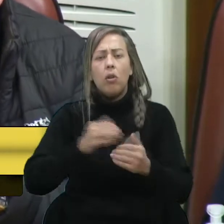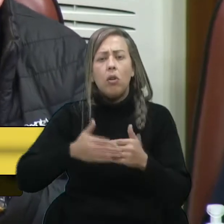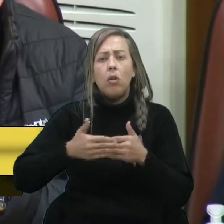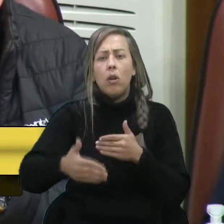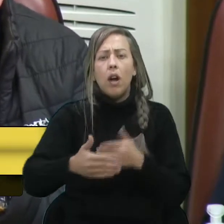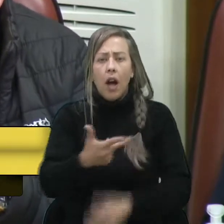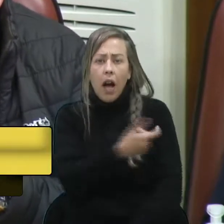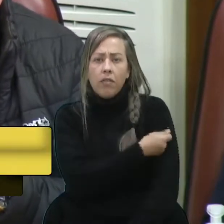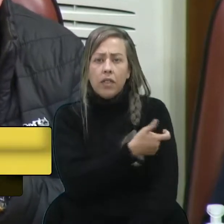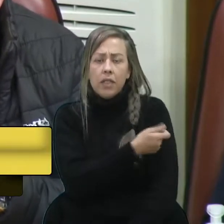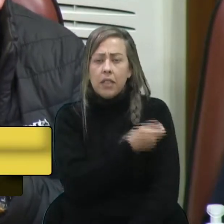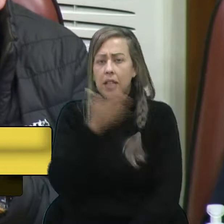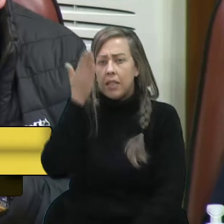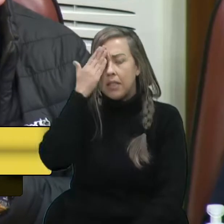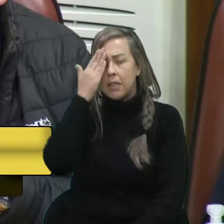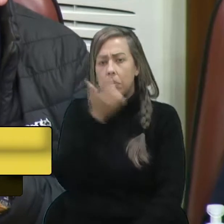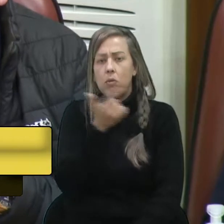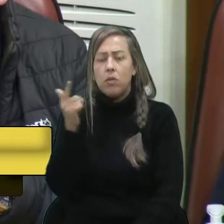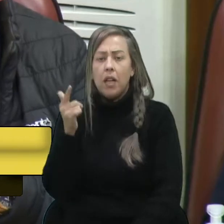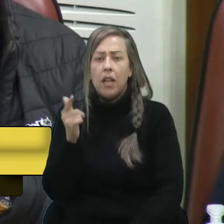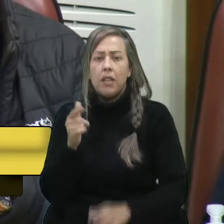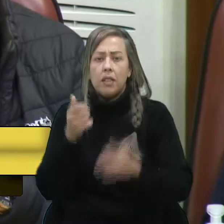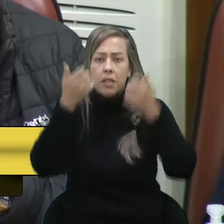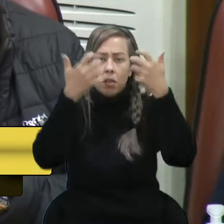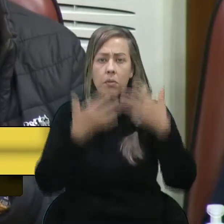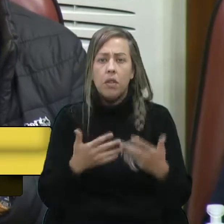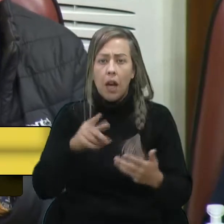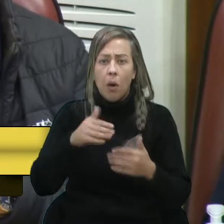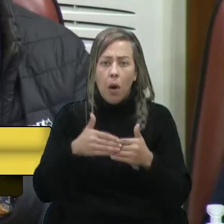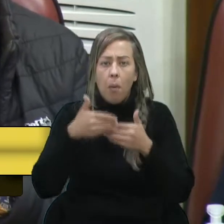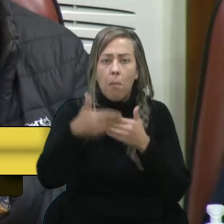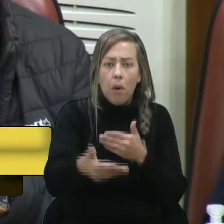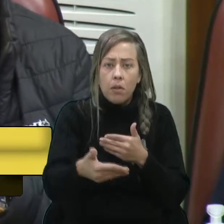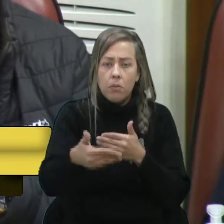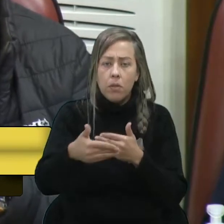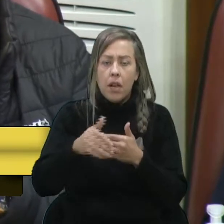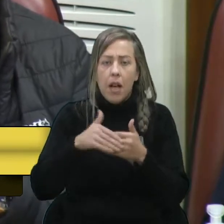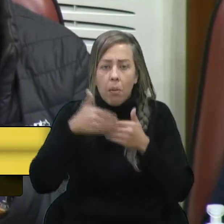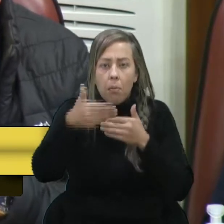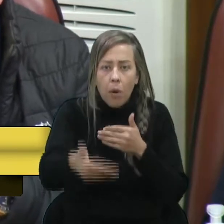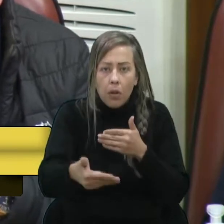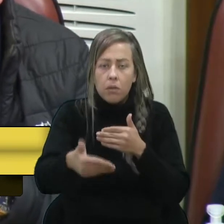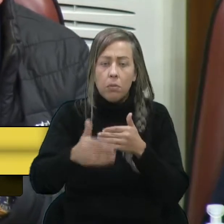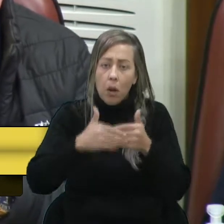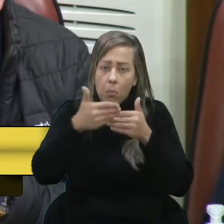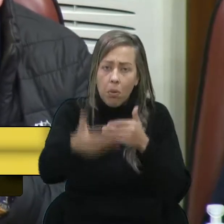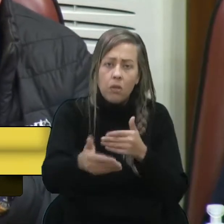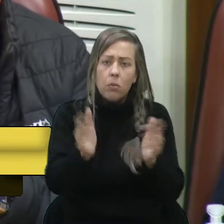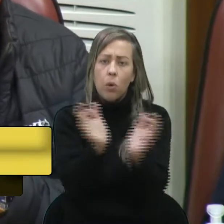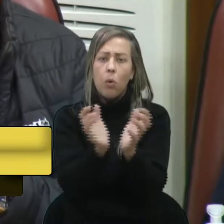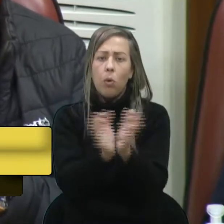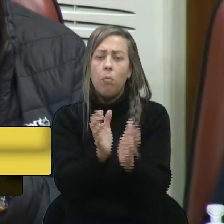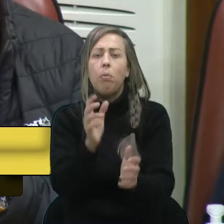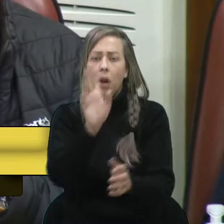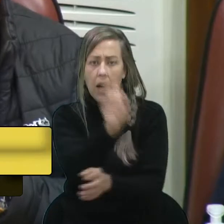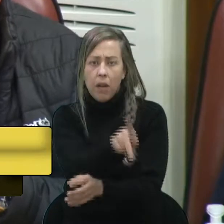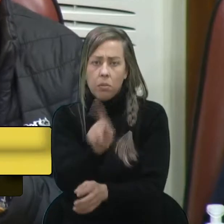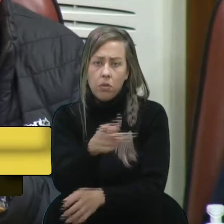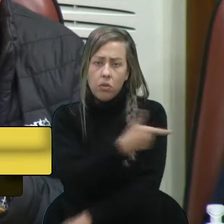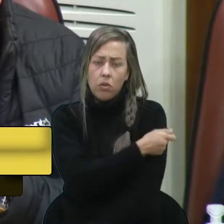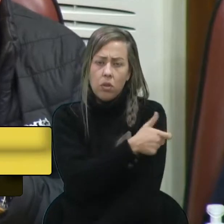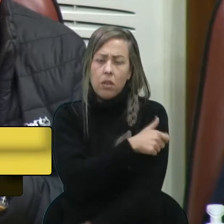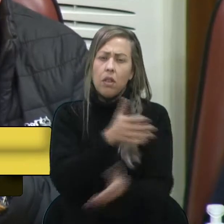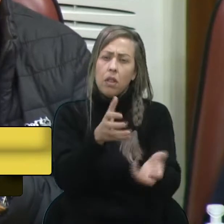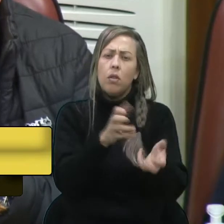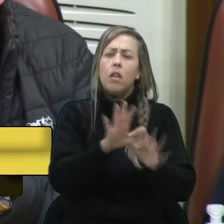a vacina a gente sabe que não tem, o senhor acabou de relatar, é o próximo, é logo ali depois da curva, exatamente, é logo ali. E aí estão